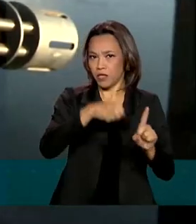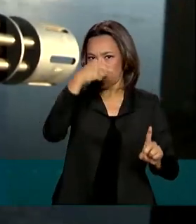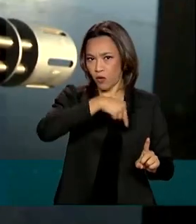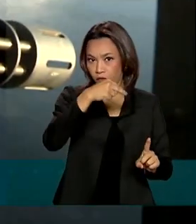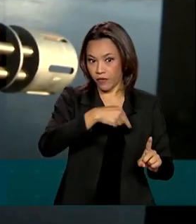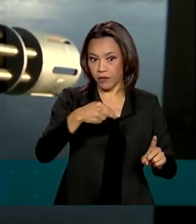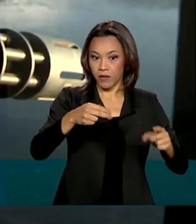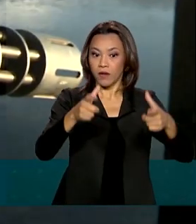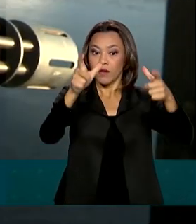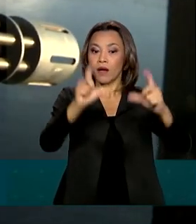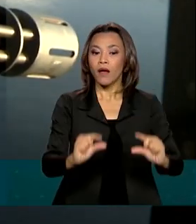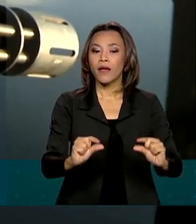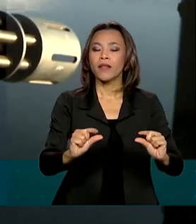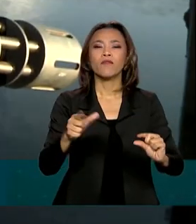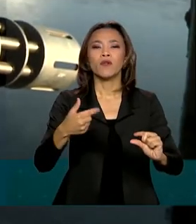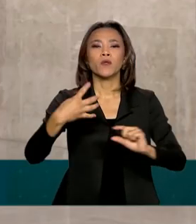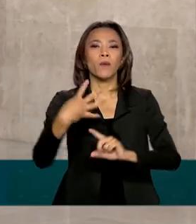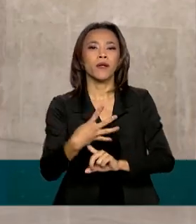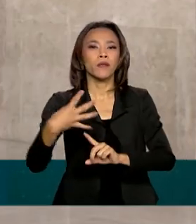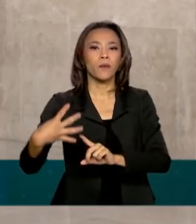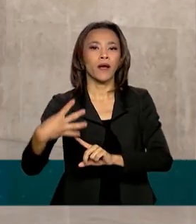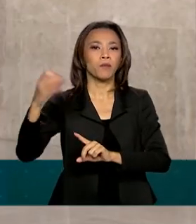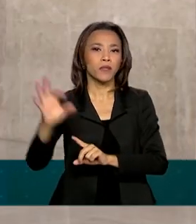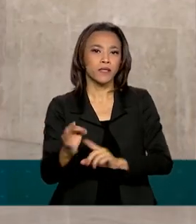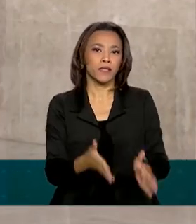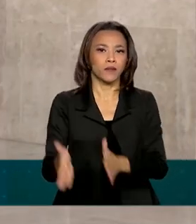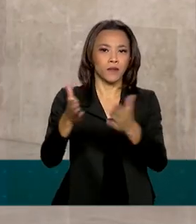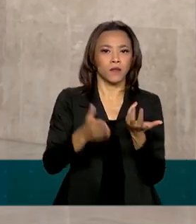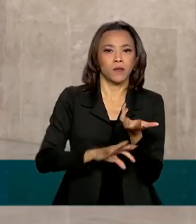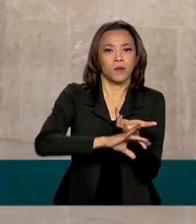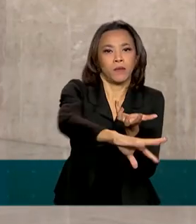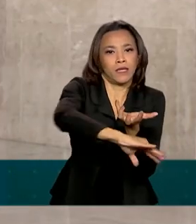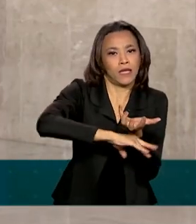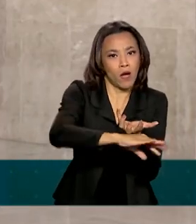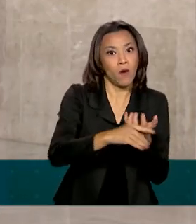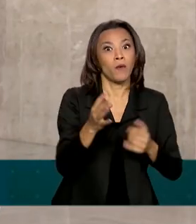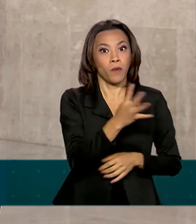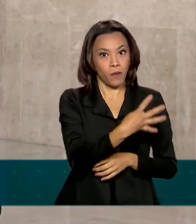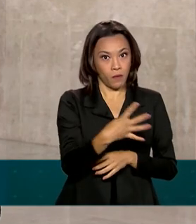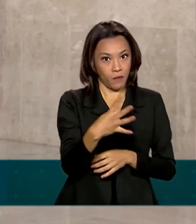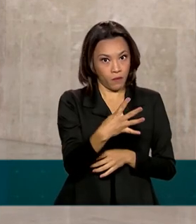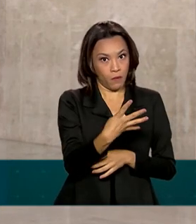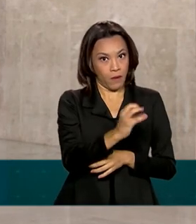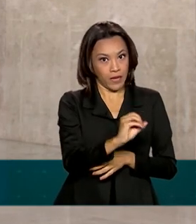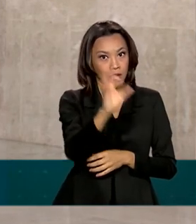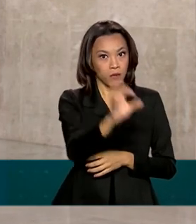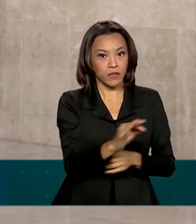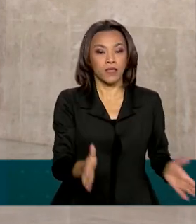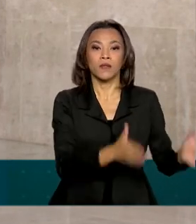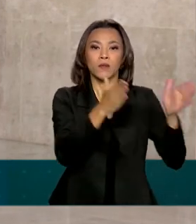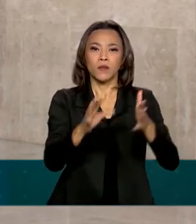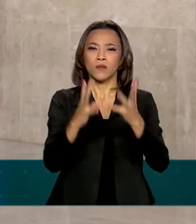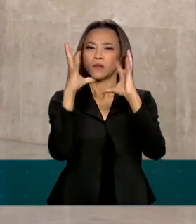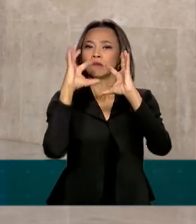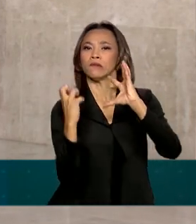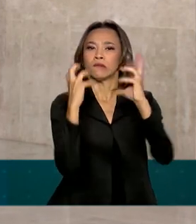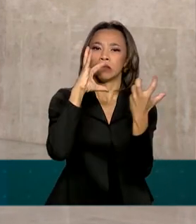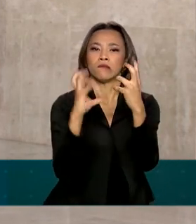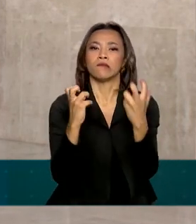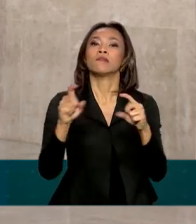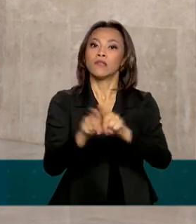Na Amazônia, a queda foi de 44%. Já no Pantanal, de 40%. Já o Cerrado teve uma redução de 9%,